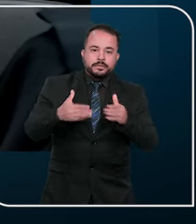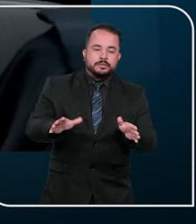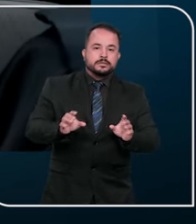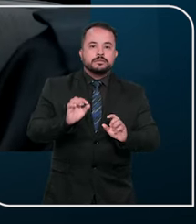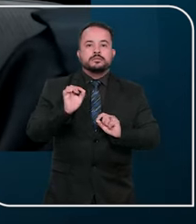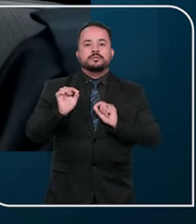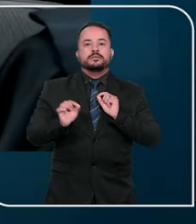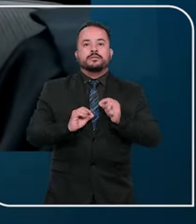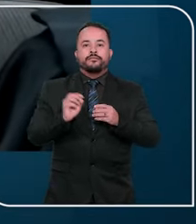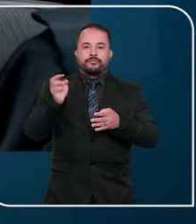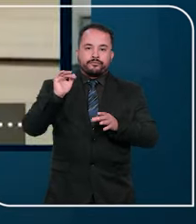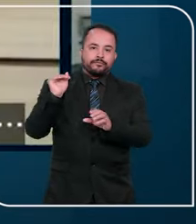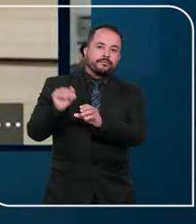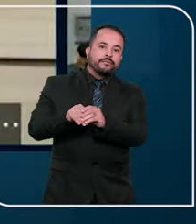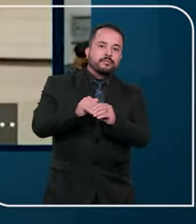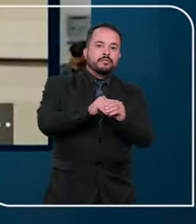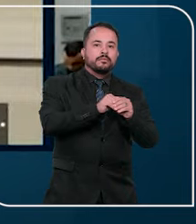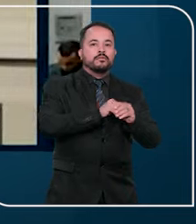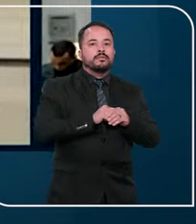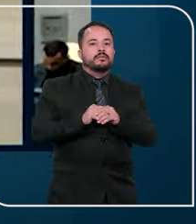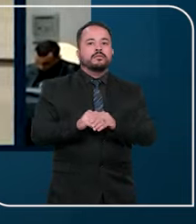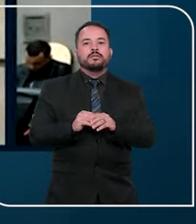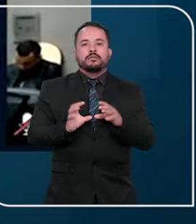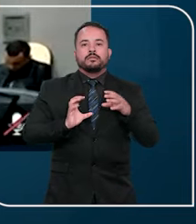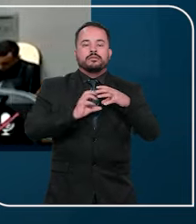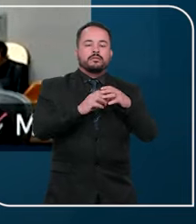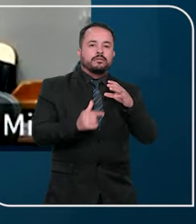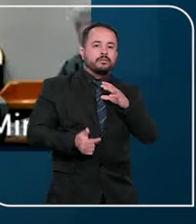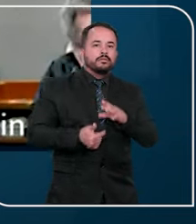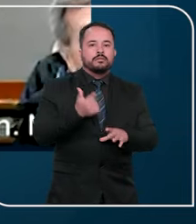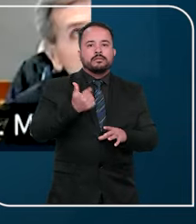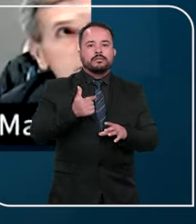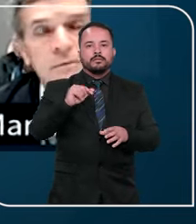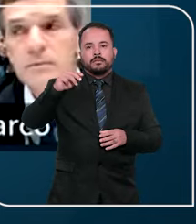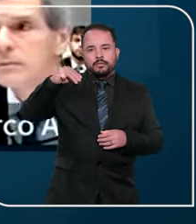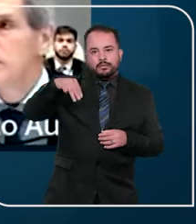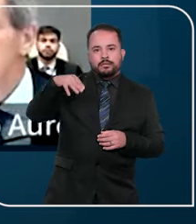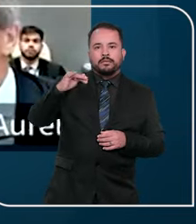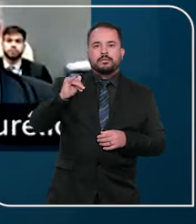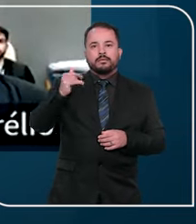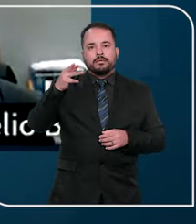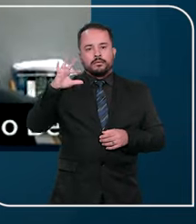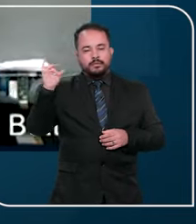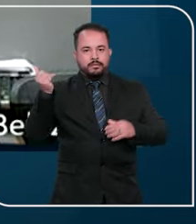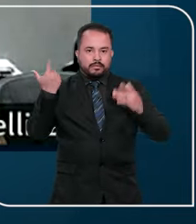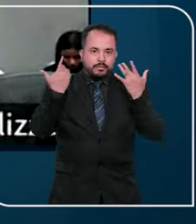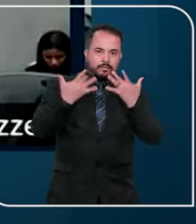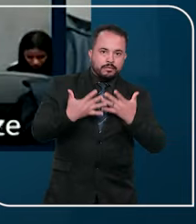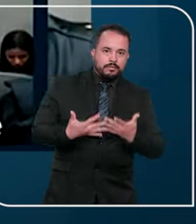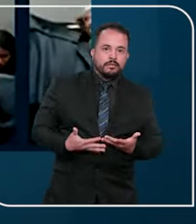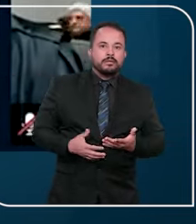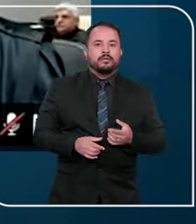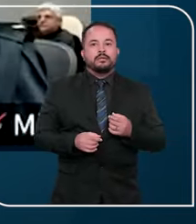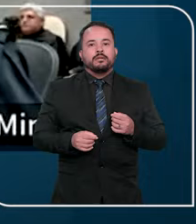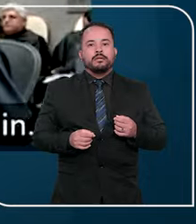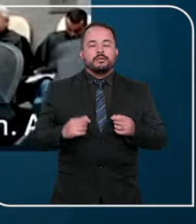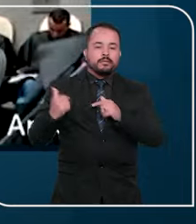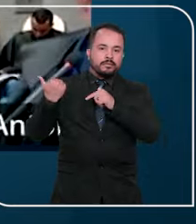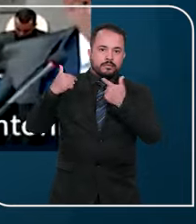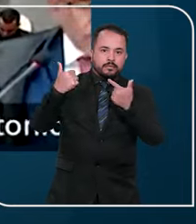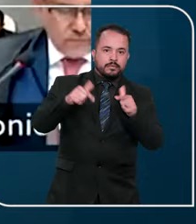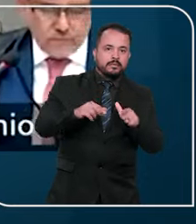na abertura da sucessão. No voto, seguido pela segunda sessão, Marco Aurélio Belize explicou que o